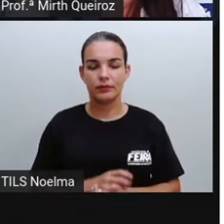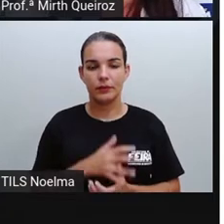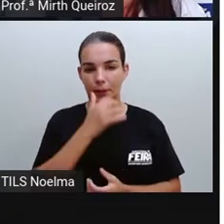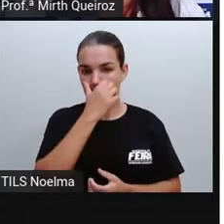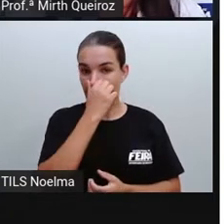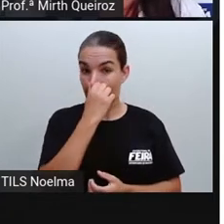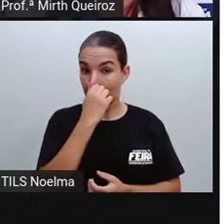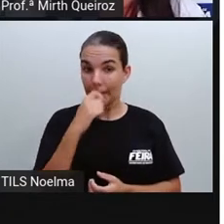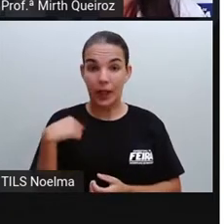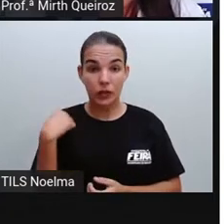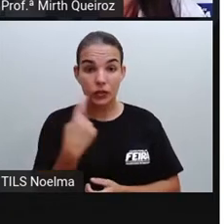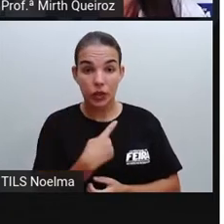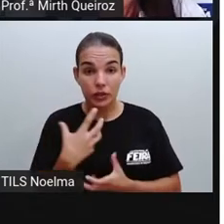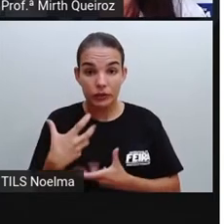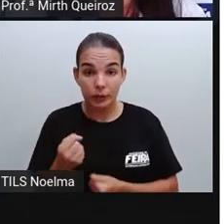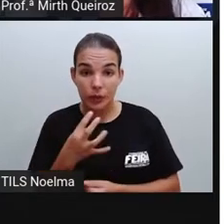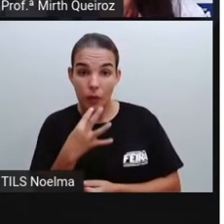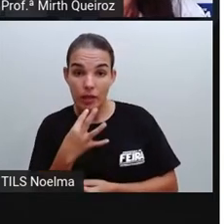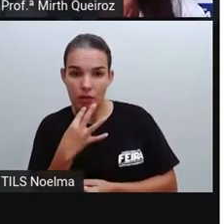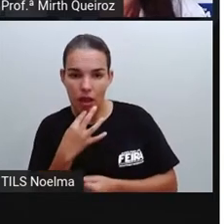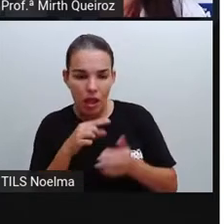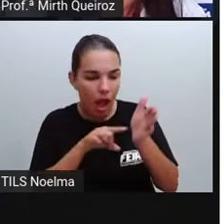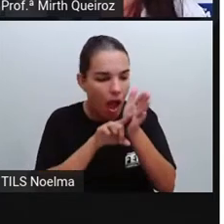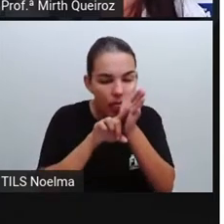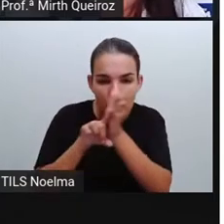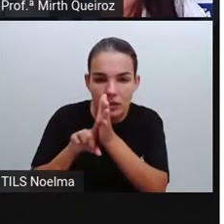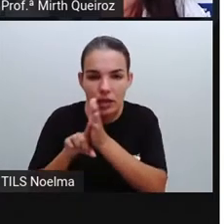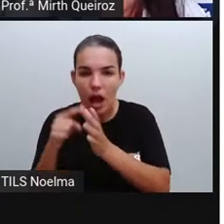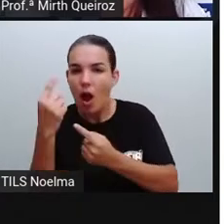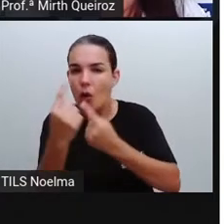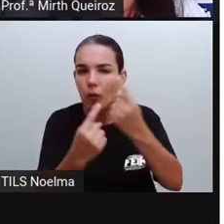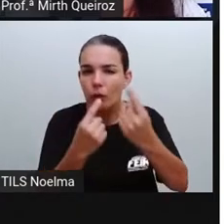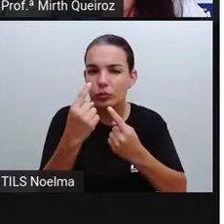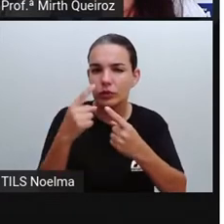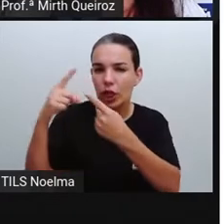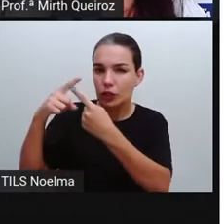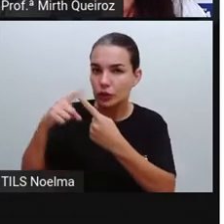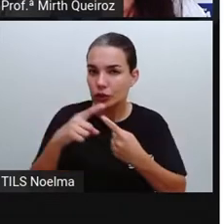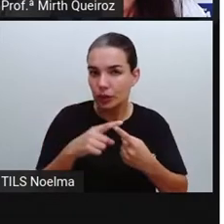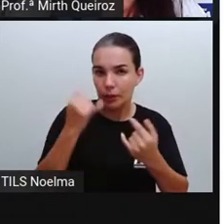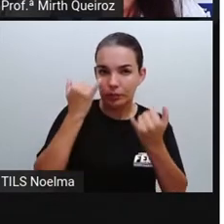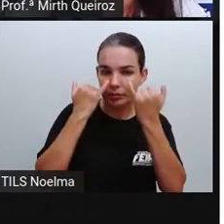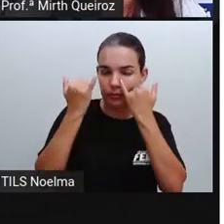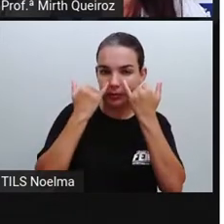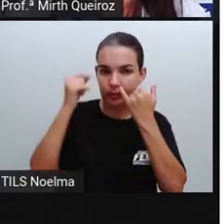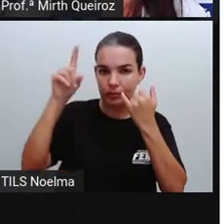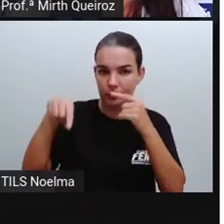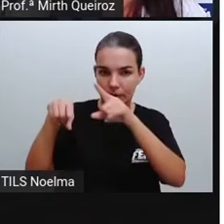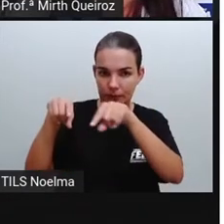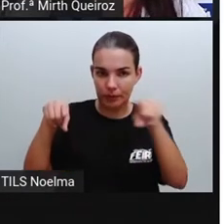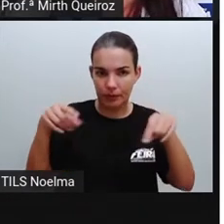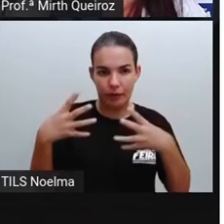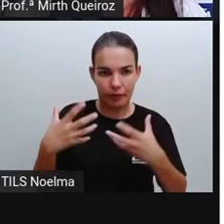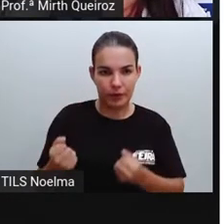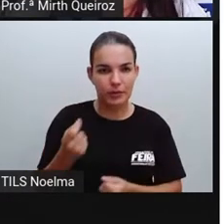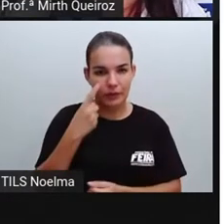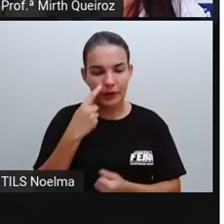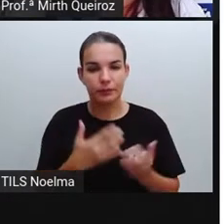Nós vamos agora conhecer e analisar alguns tipos de infográficos. Vamos lá?